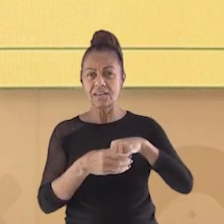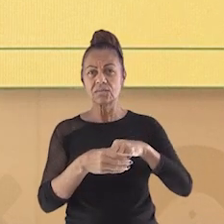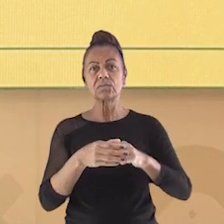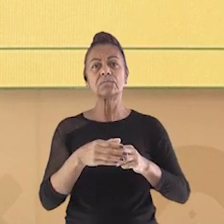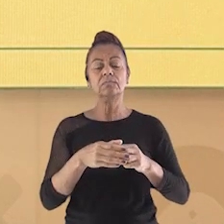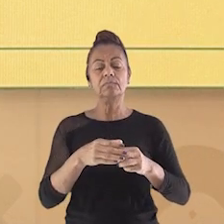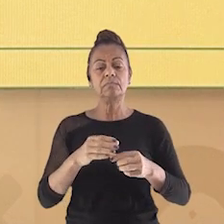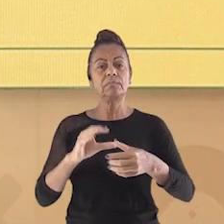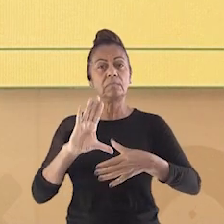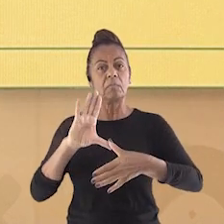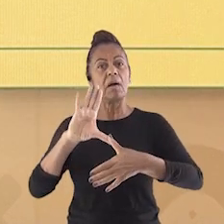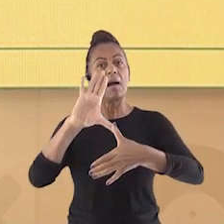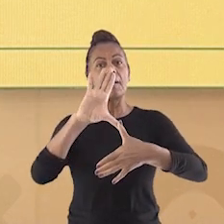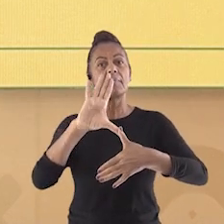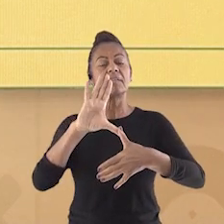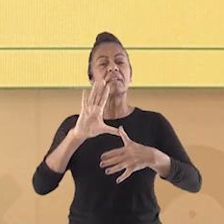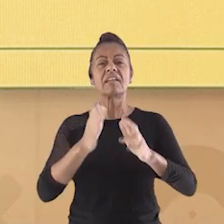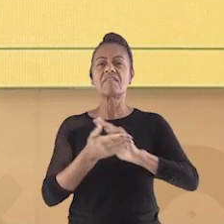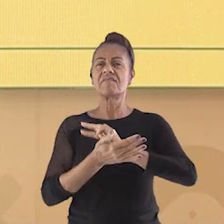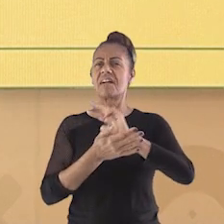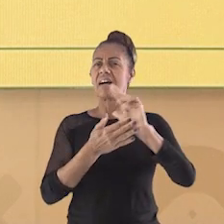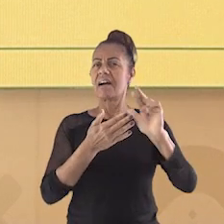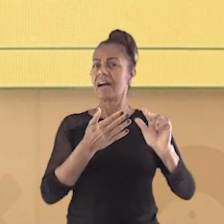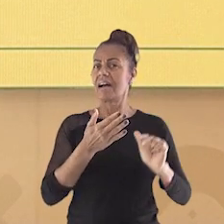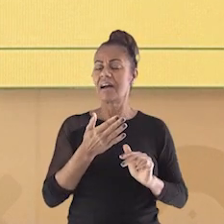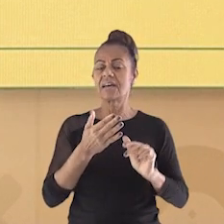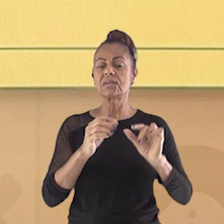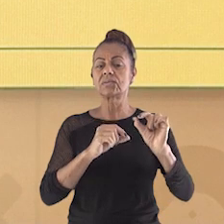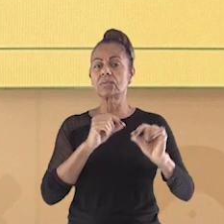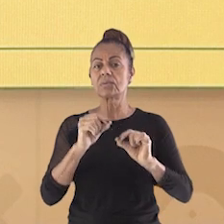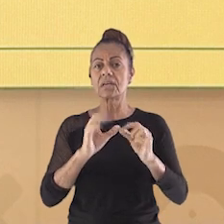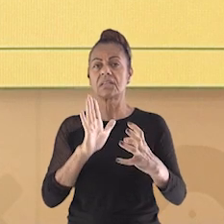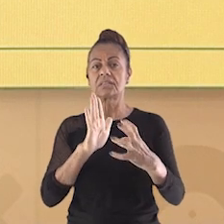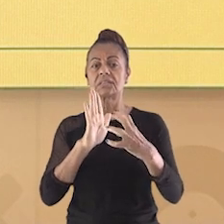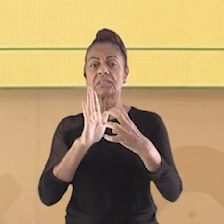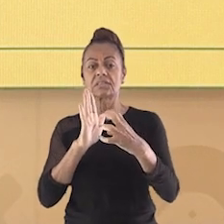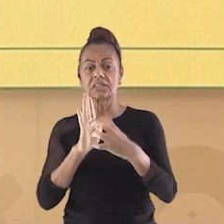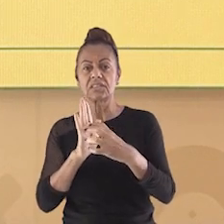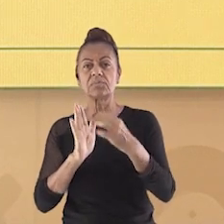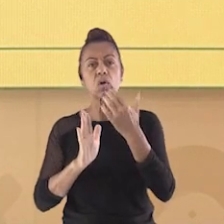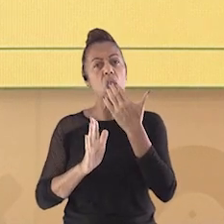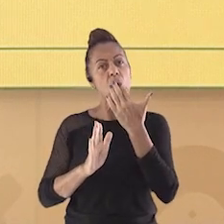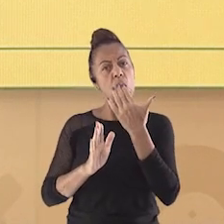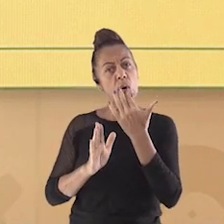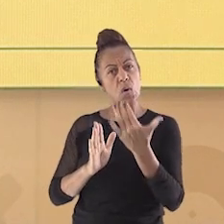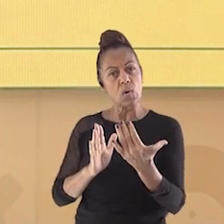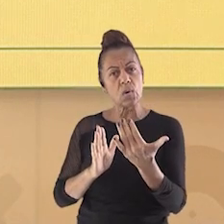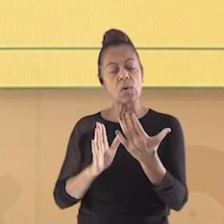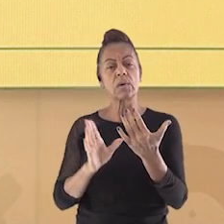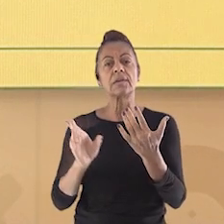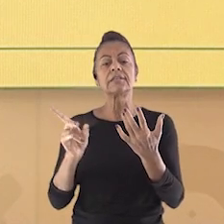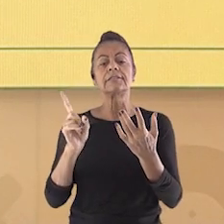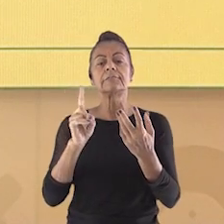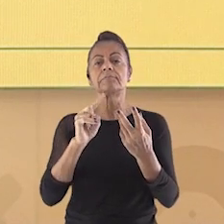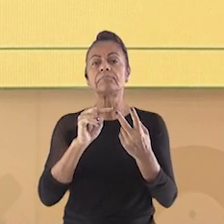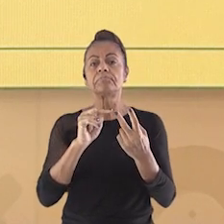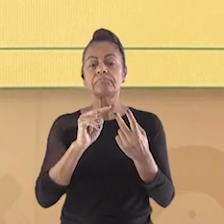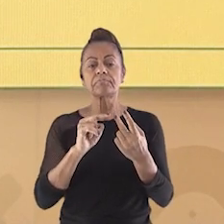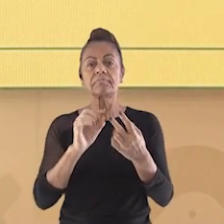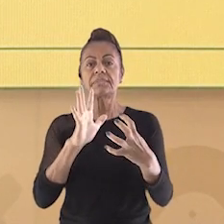símbolos para representar o mapa, sendo os mais comuns as diferenciações por cores,